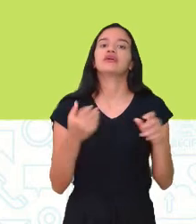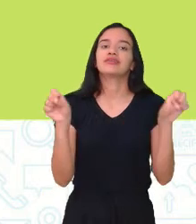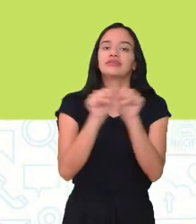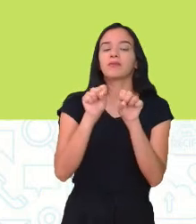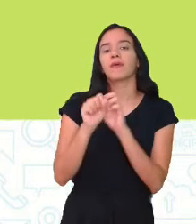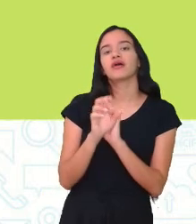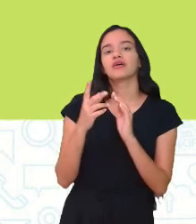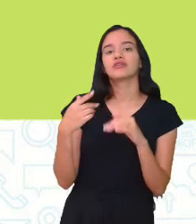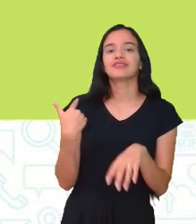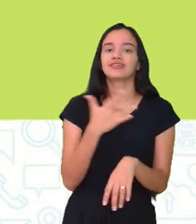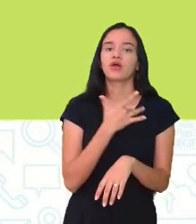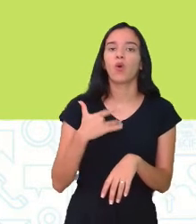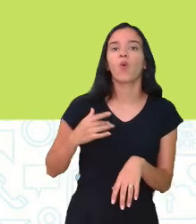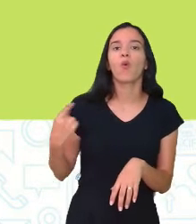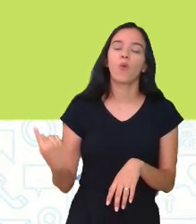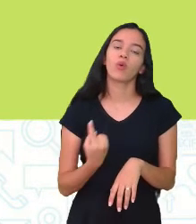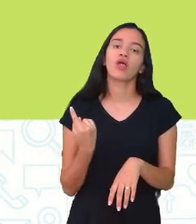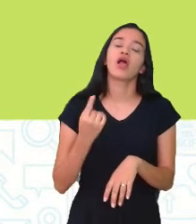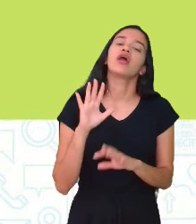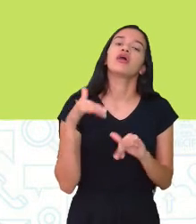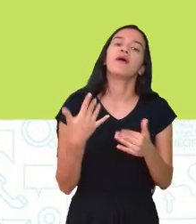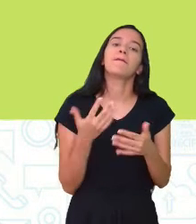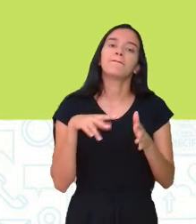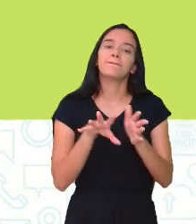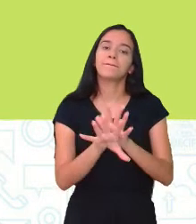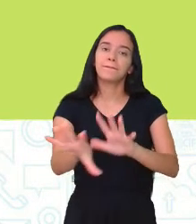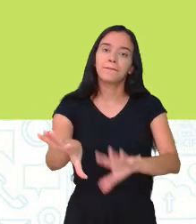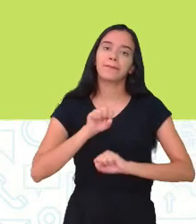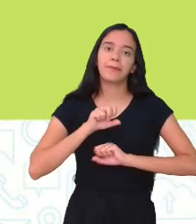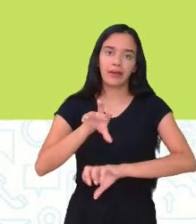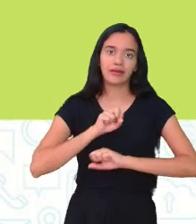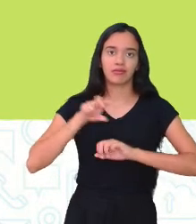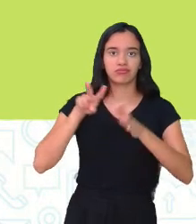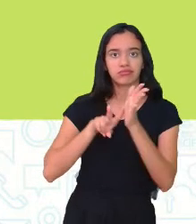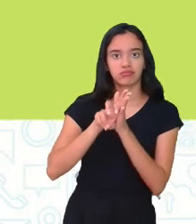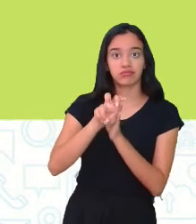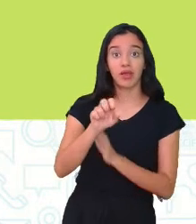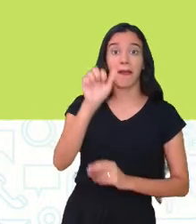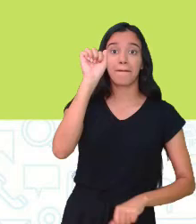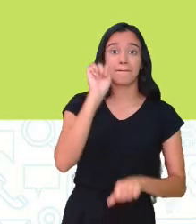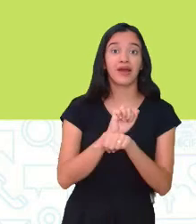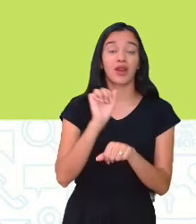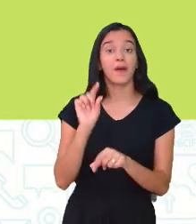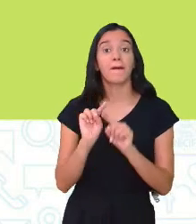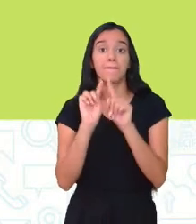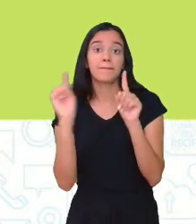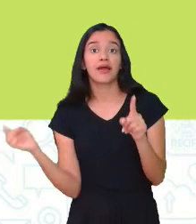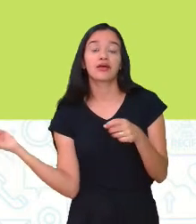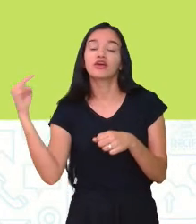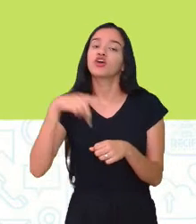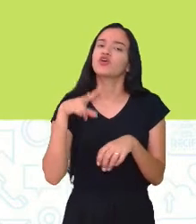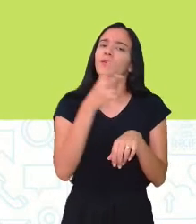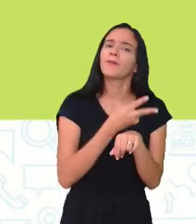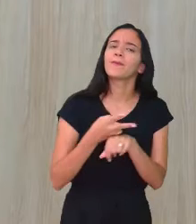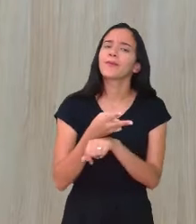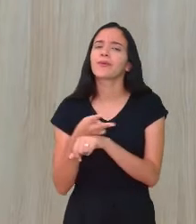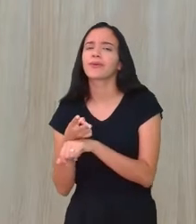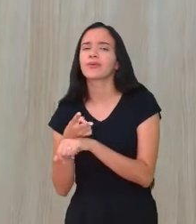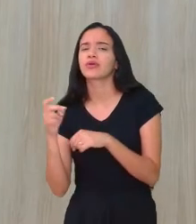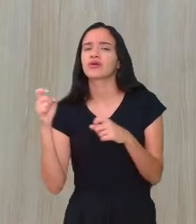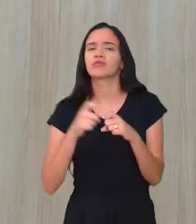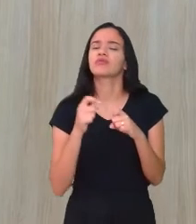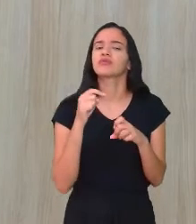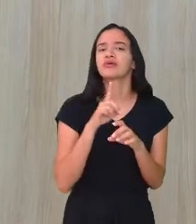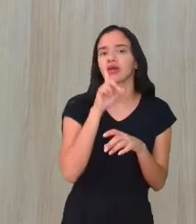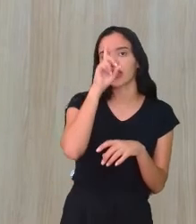existem pessoas hoje acometidas pelo vírus e que pararam o tratamento mas devem voltar procurar um médico e